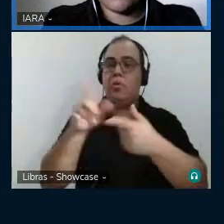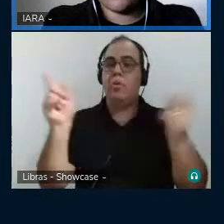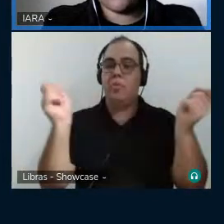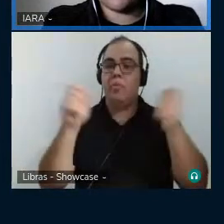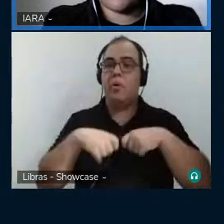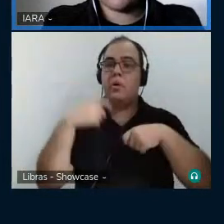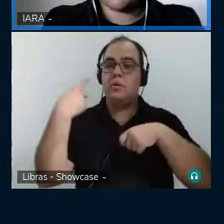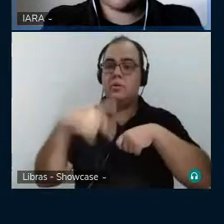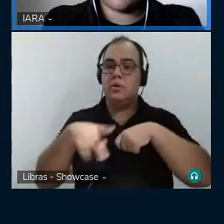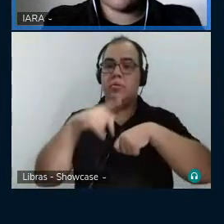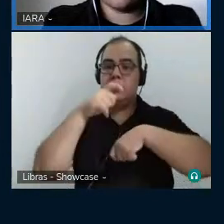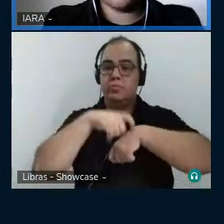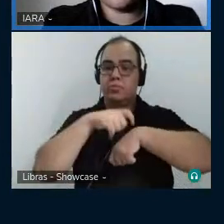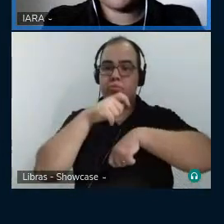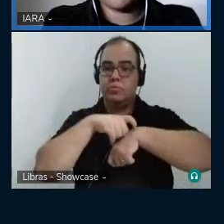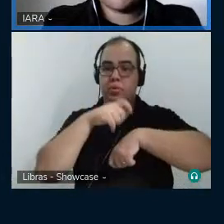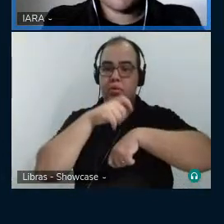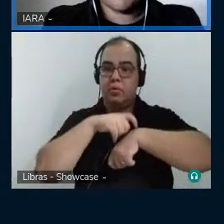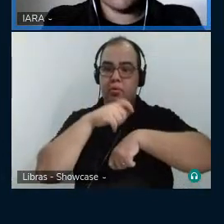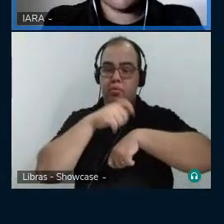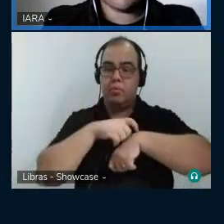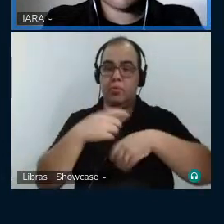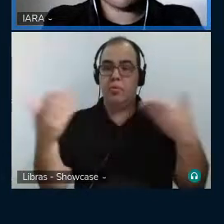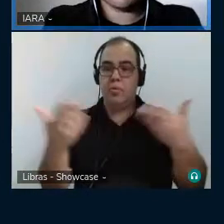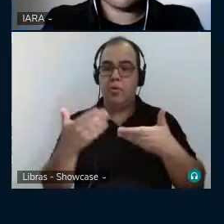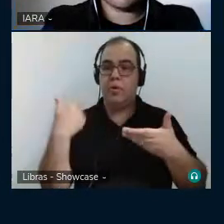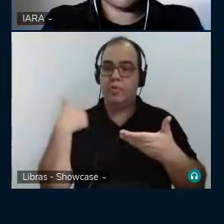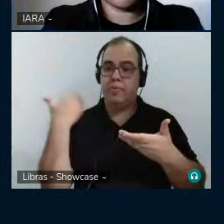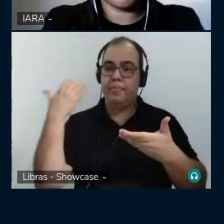o seu tempo e vou te passar a palavra.